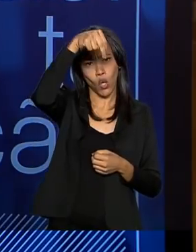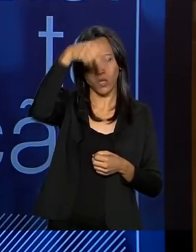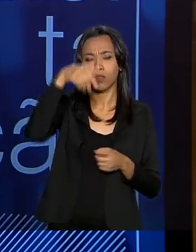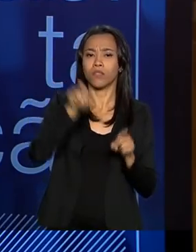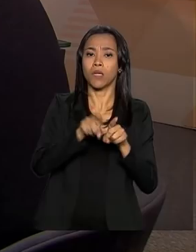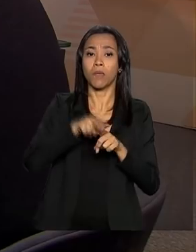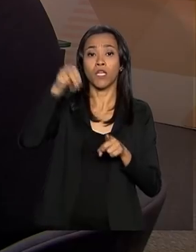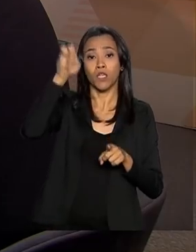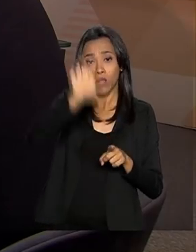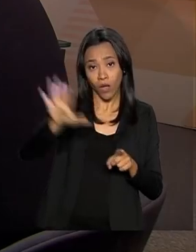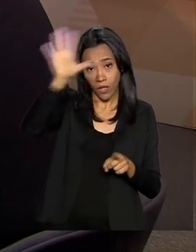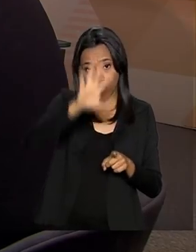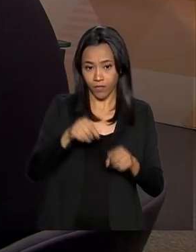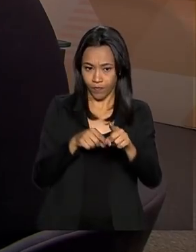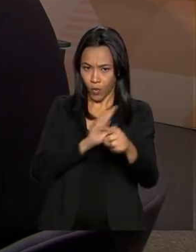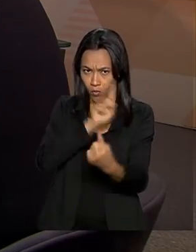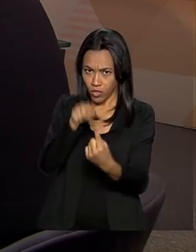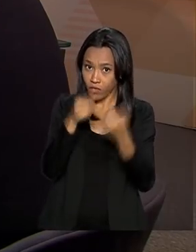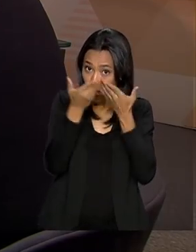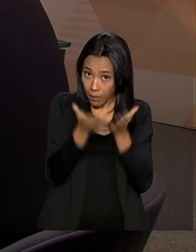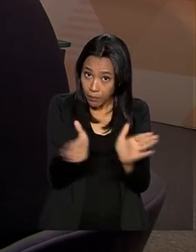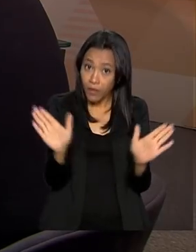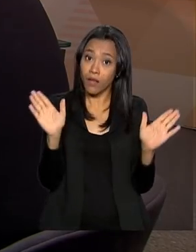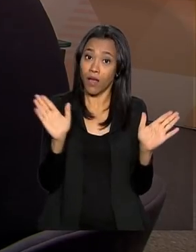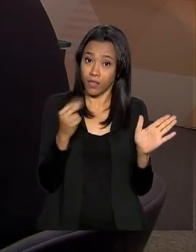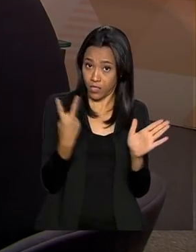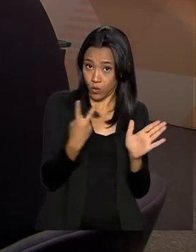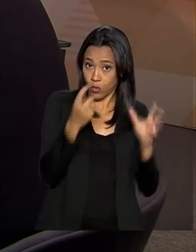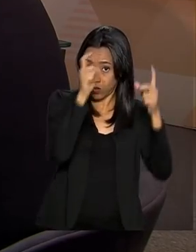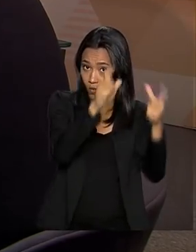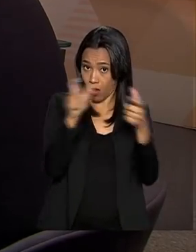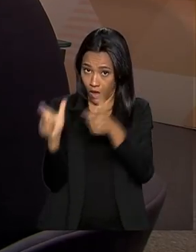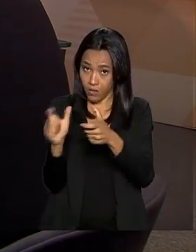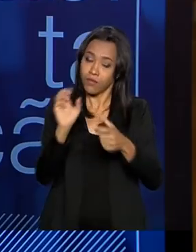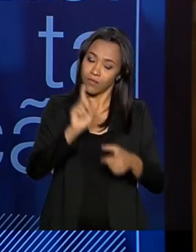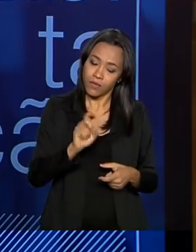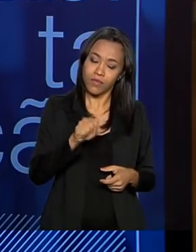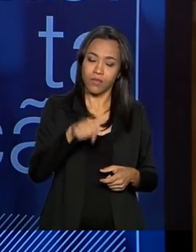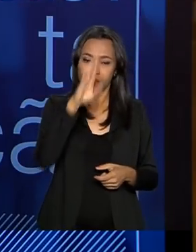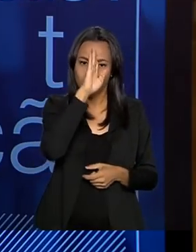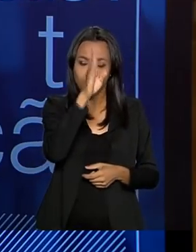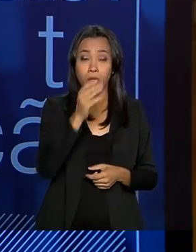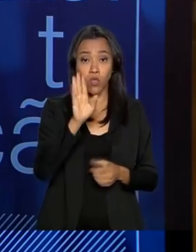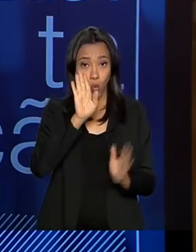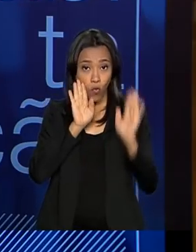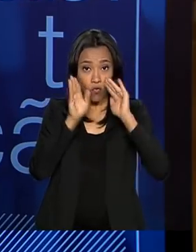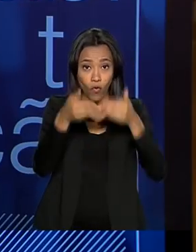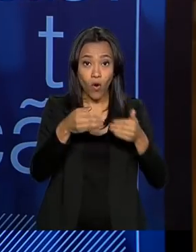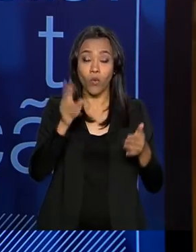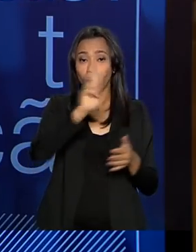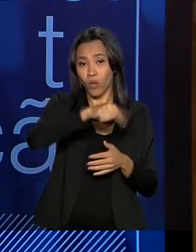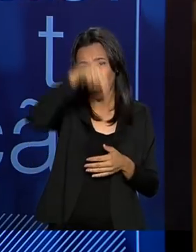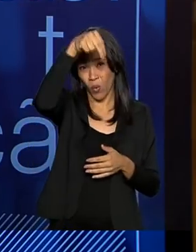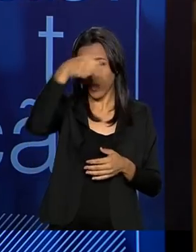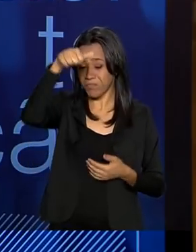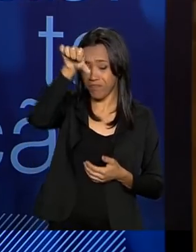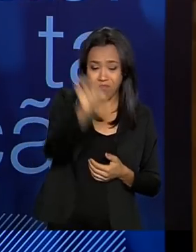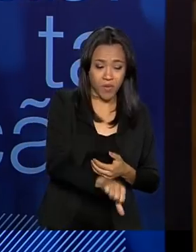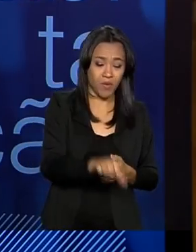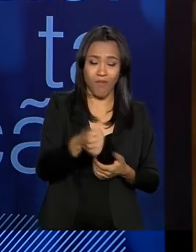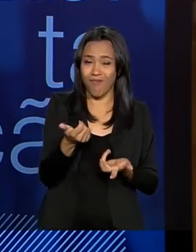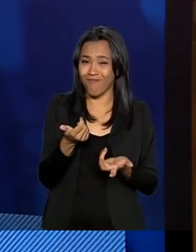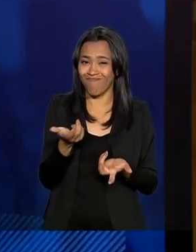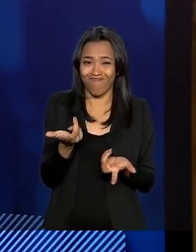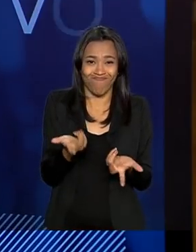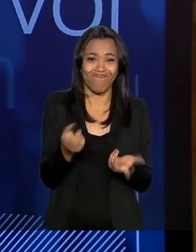nordeste. A ideia seria ampliar o estornamento básico nessas duas regiões? Principalmente. O foco, a região norte, é tem os piores índices.